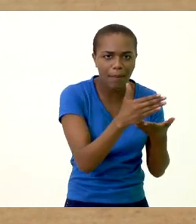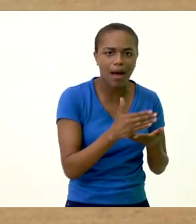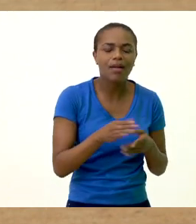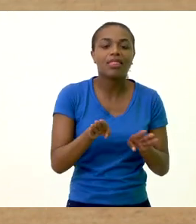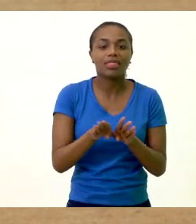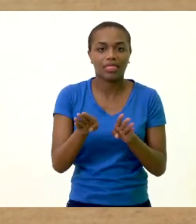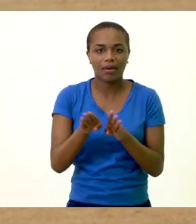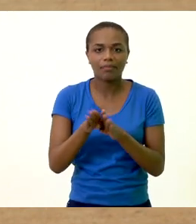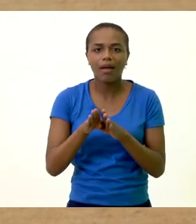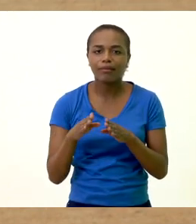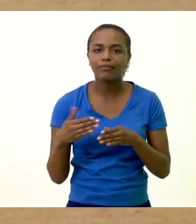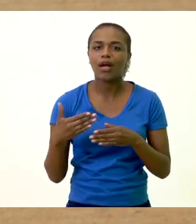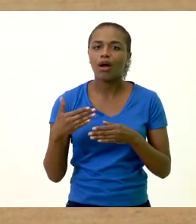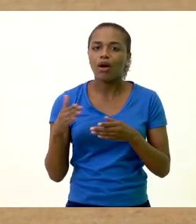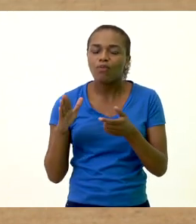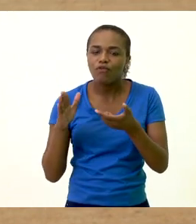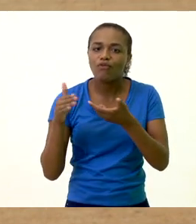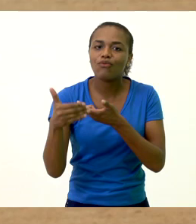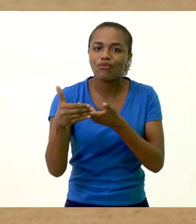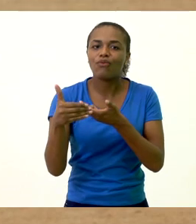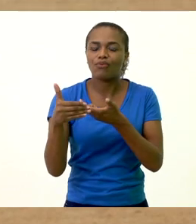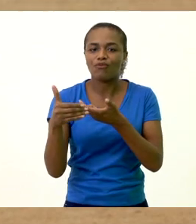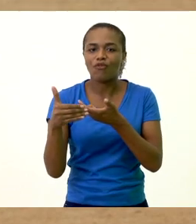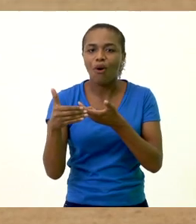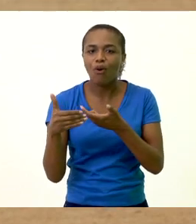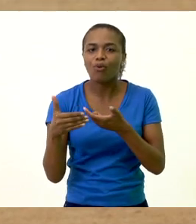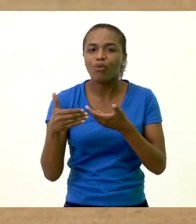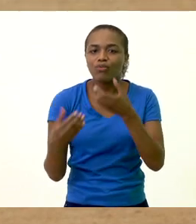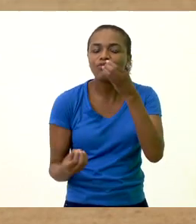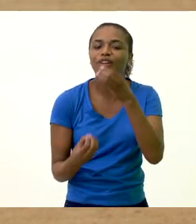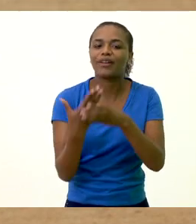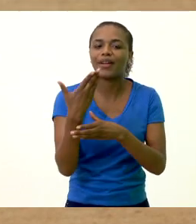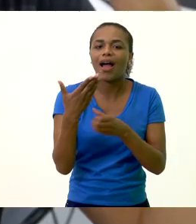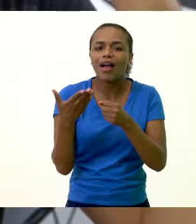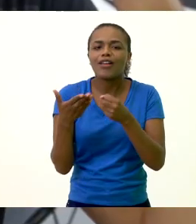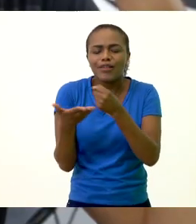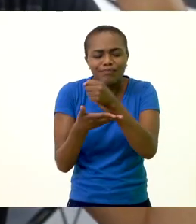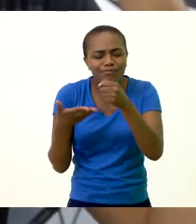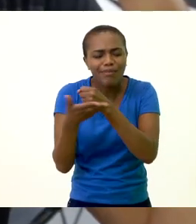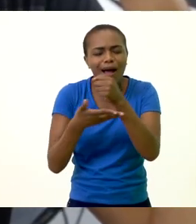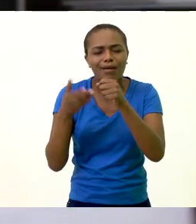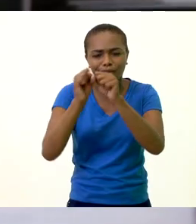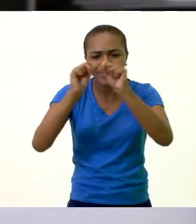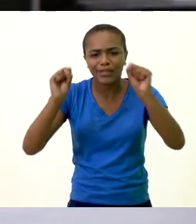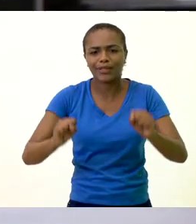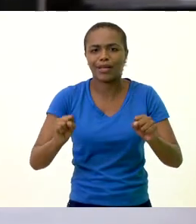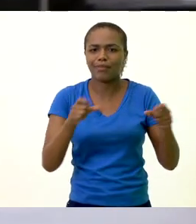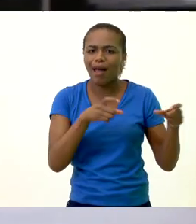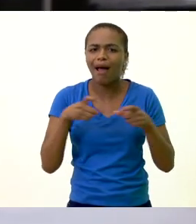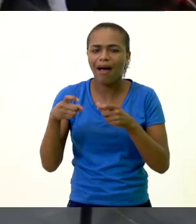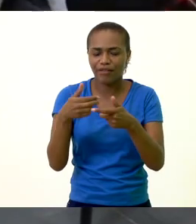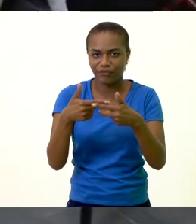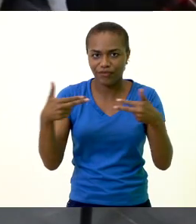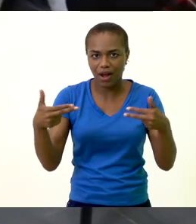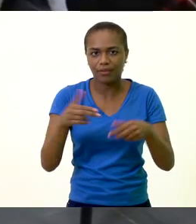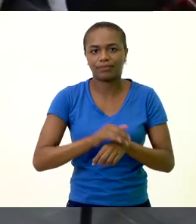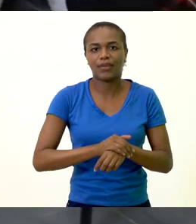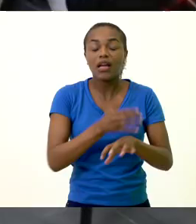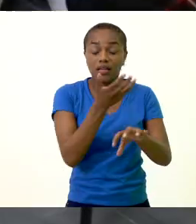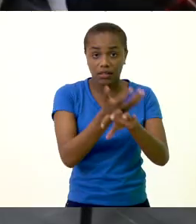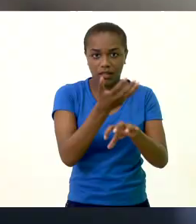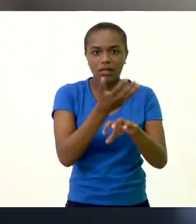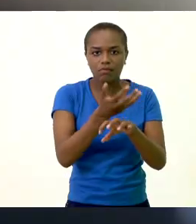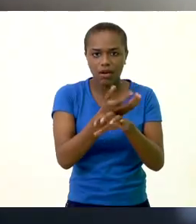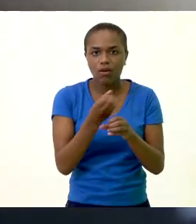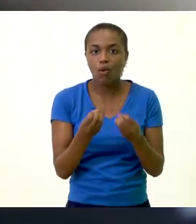desenvolvimento de linguagens de programação e de sistemas básicos, entre outras atividades. As disciplinas